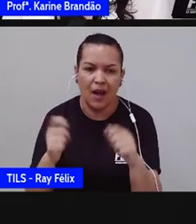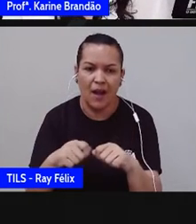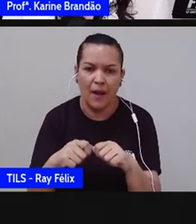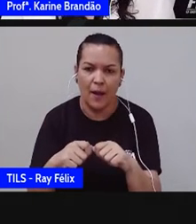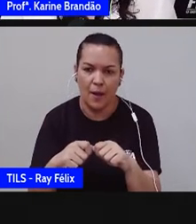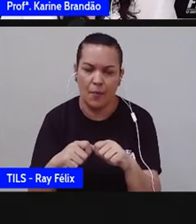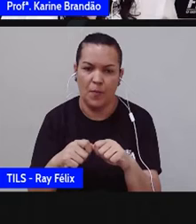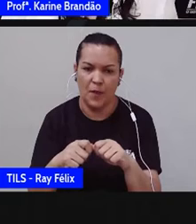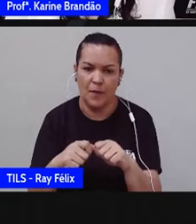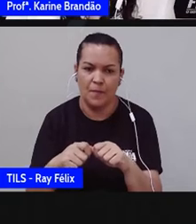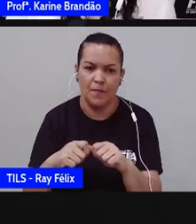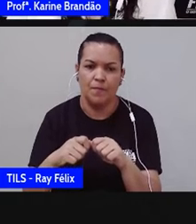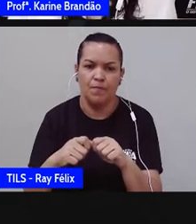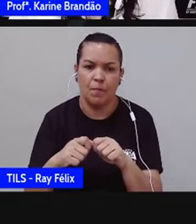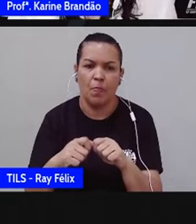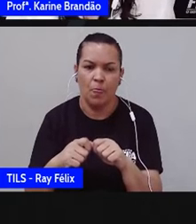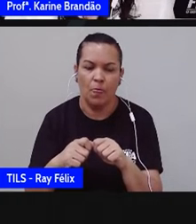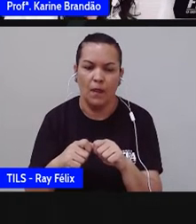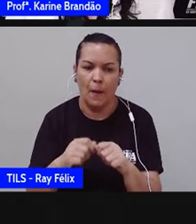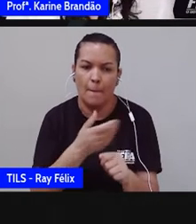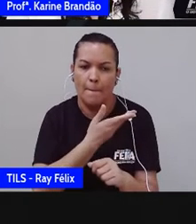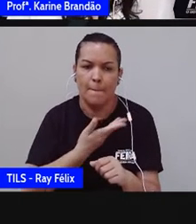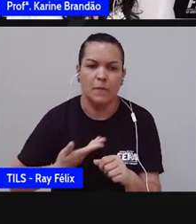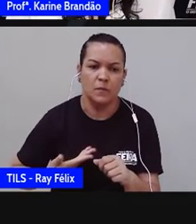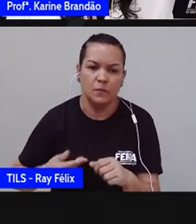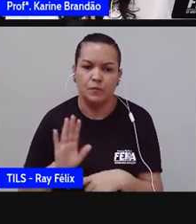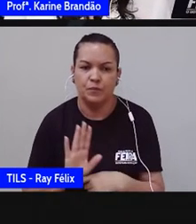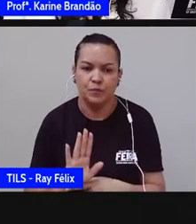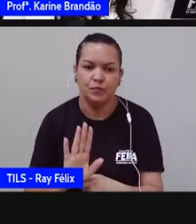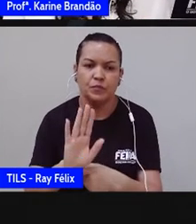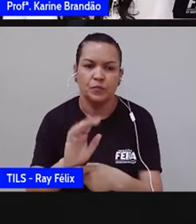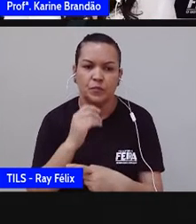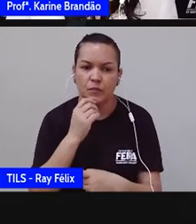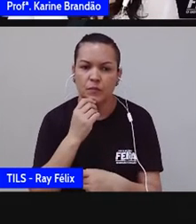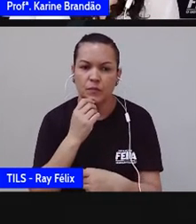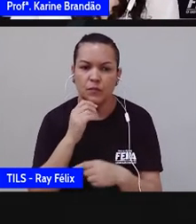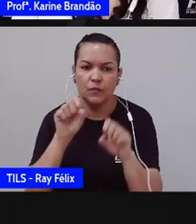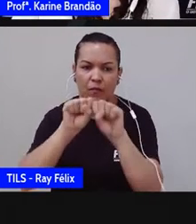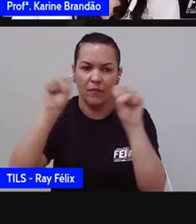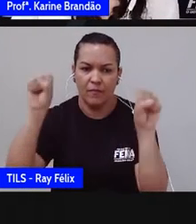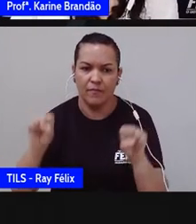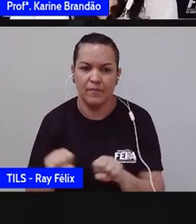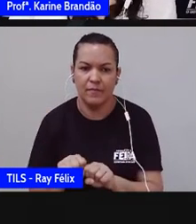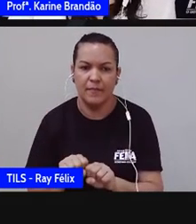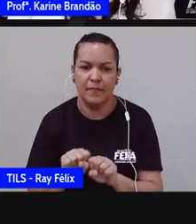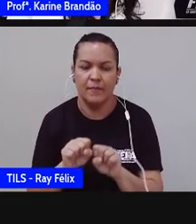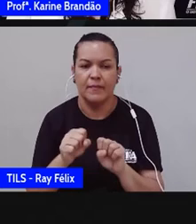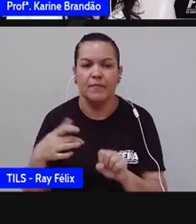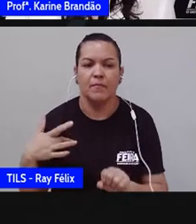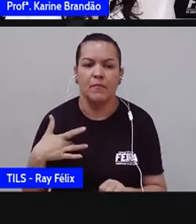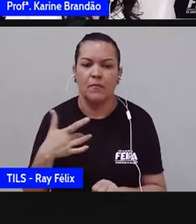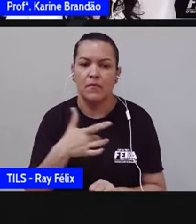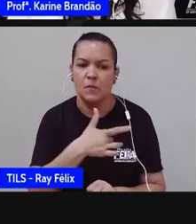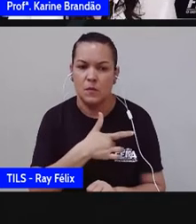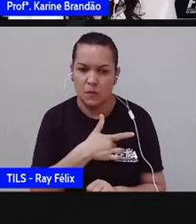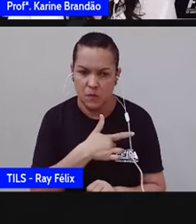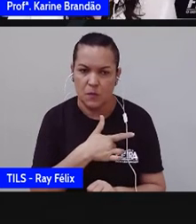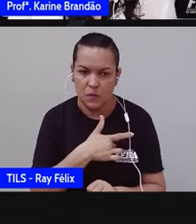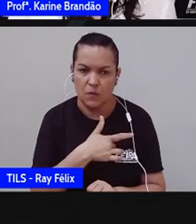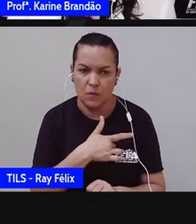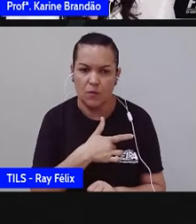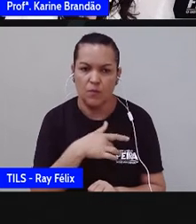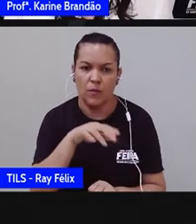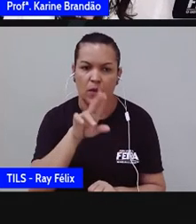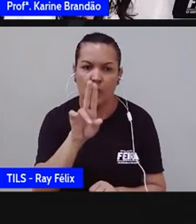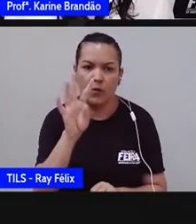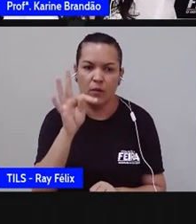pública, desse sistema de saúde, certo? Principalmente, a unidade básica de saúde, que é chamada de, tem a